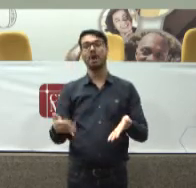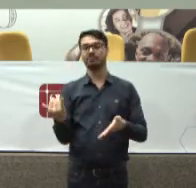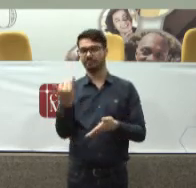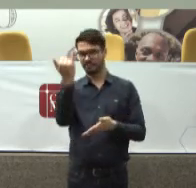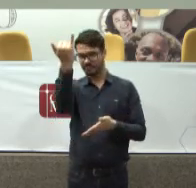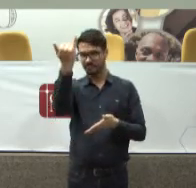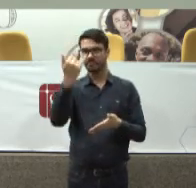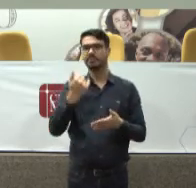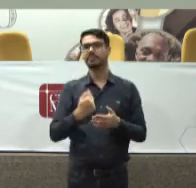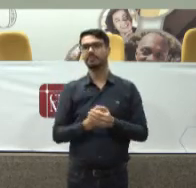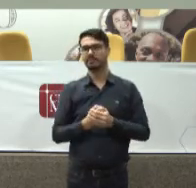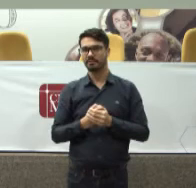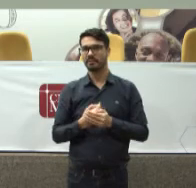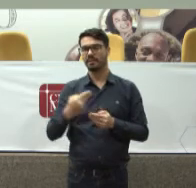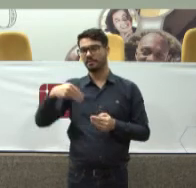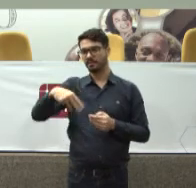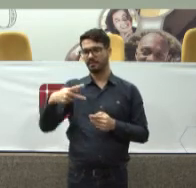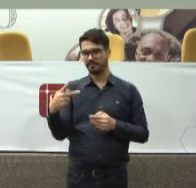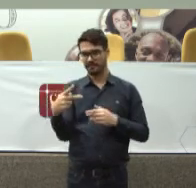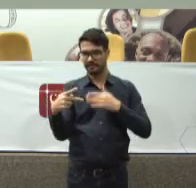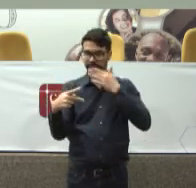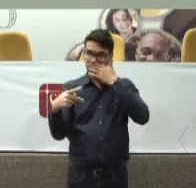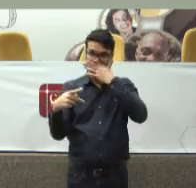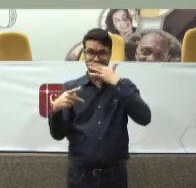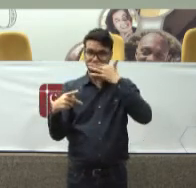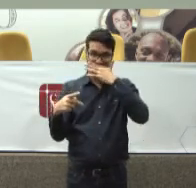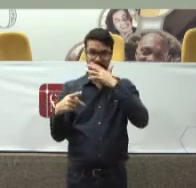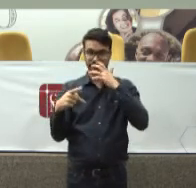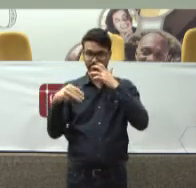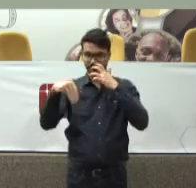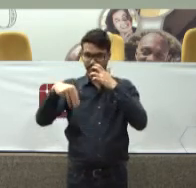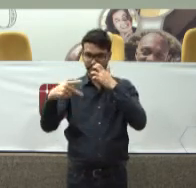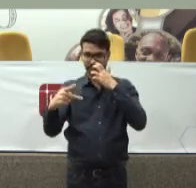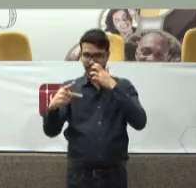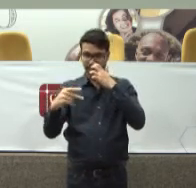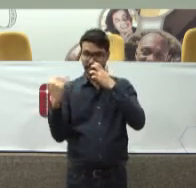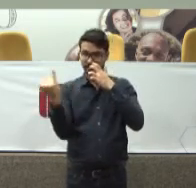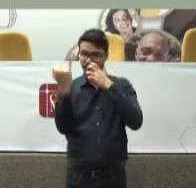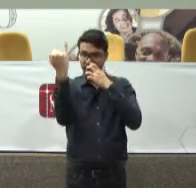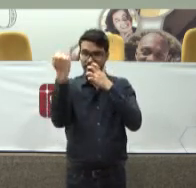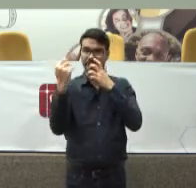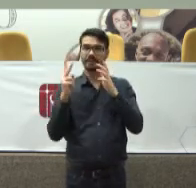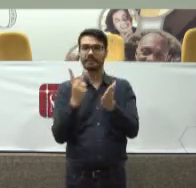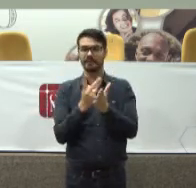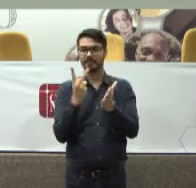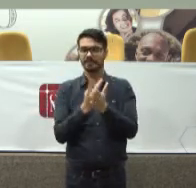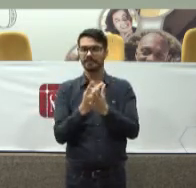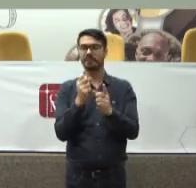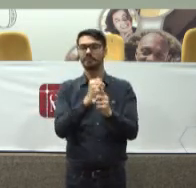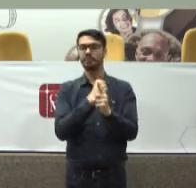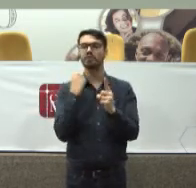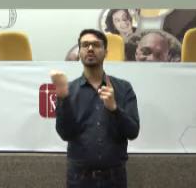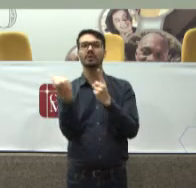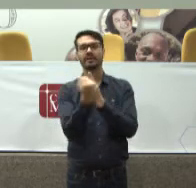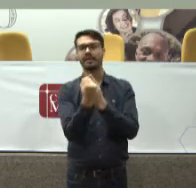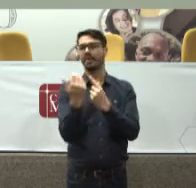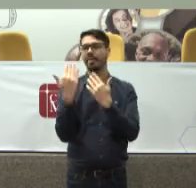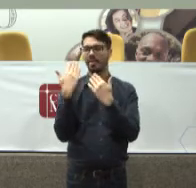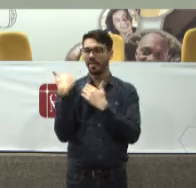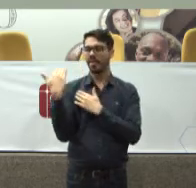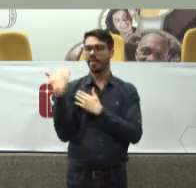O Ministério Público Pelo que se vê Será instado Pela sociedade A todo tempo